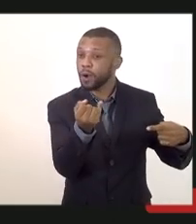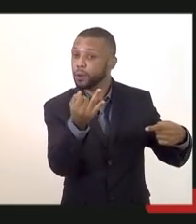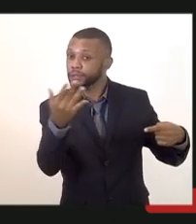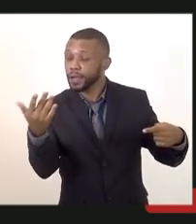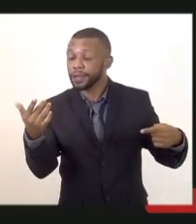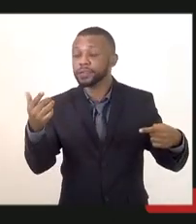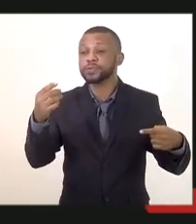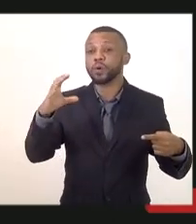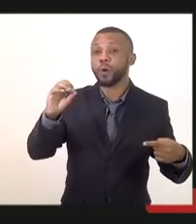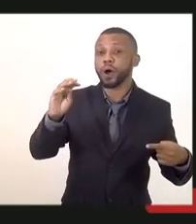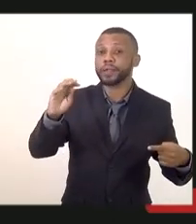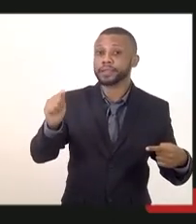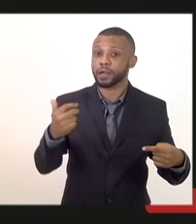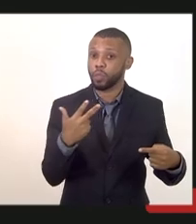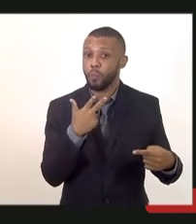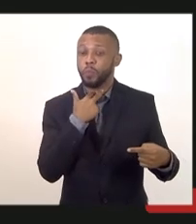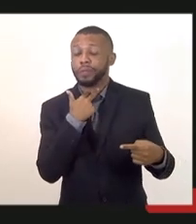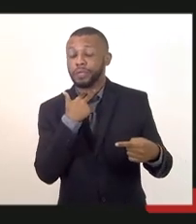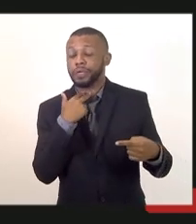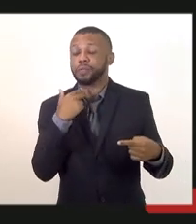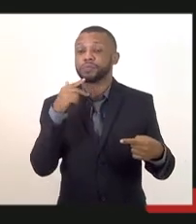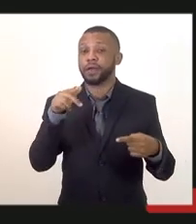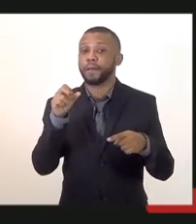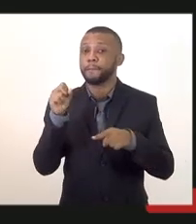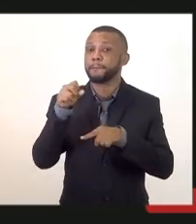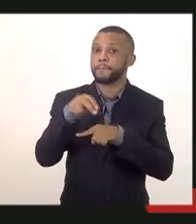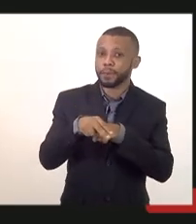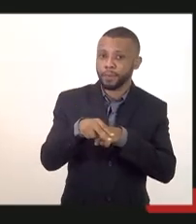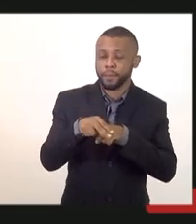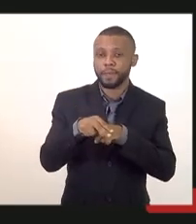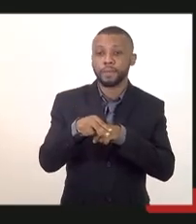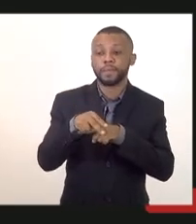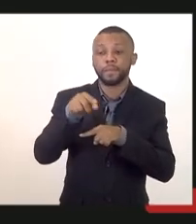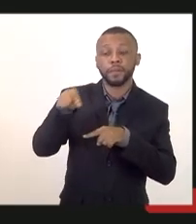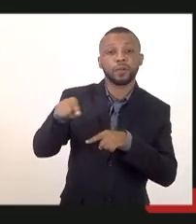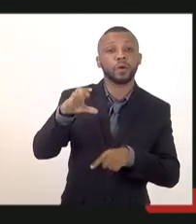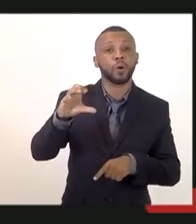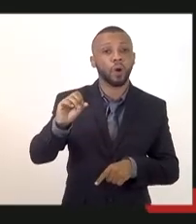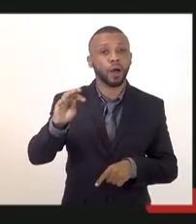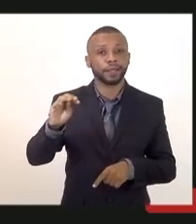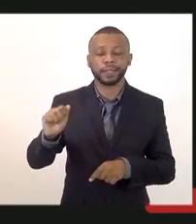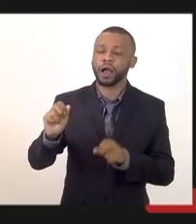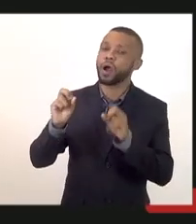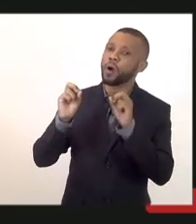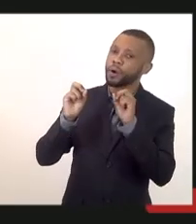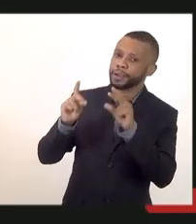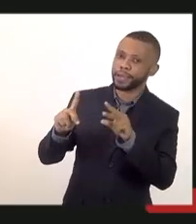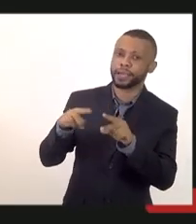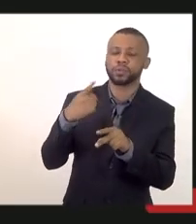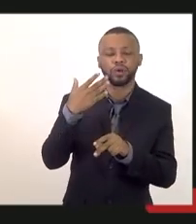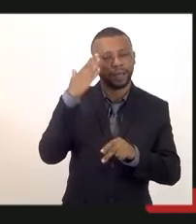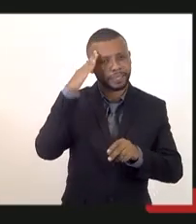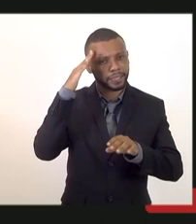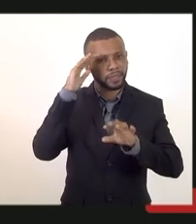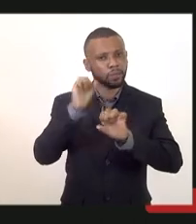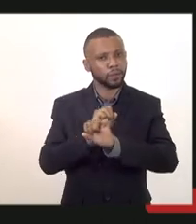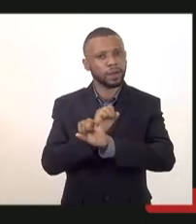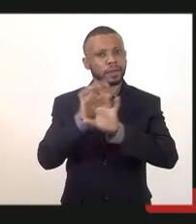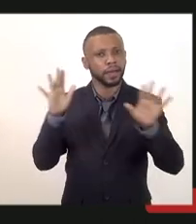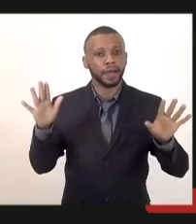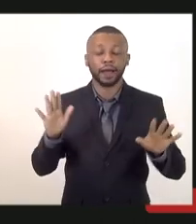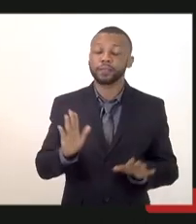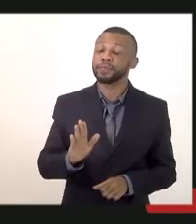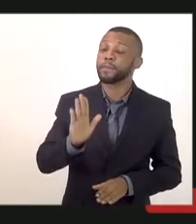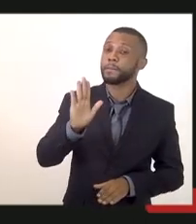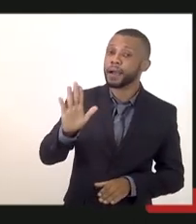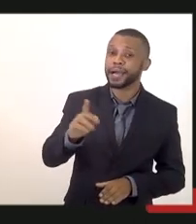vagas serem preenchidas pelos candidatos cotistas tudo bem a gente entendeu isso entretanto não tinham